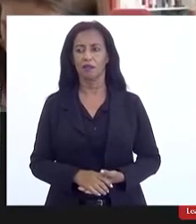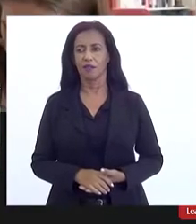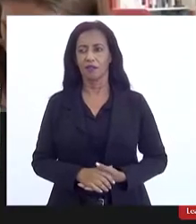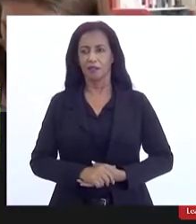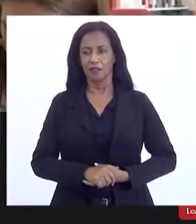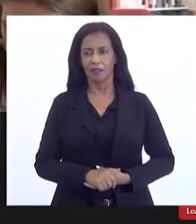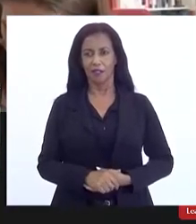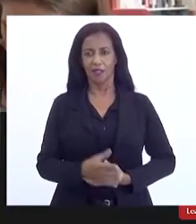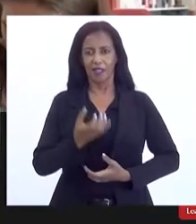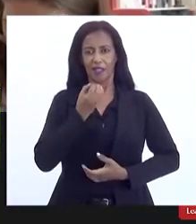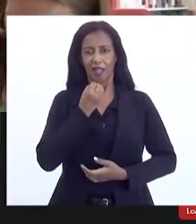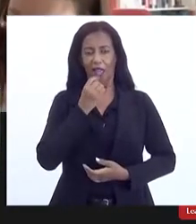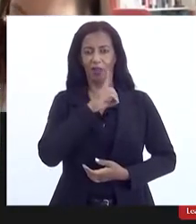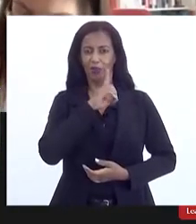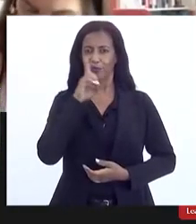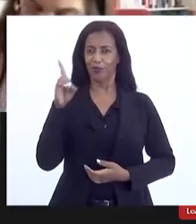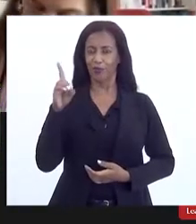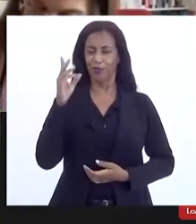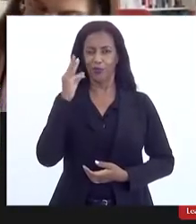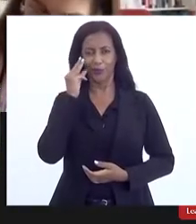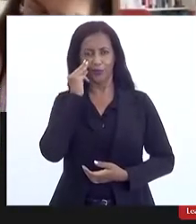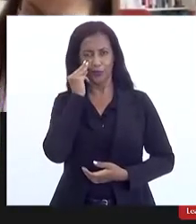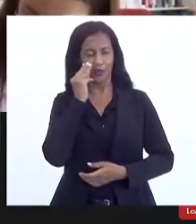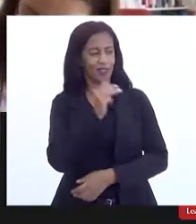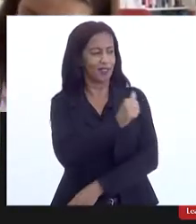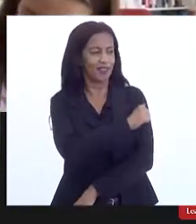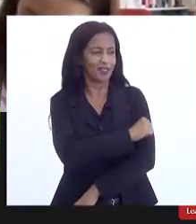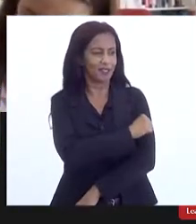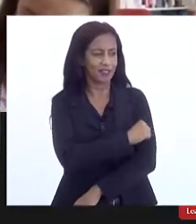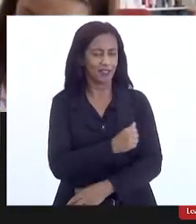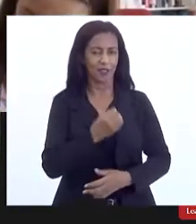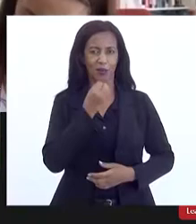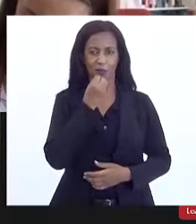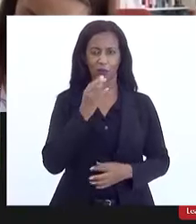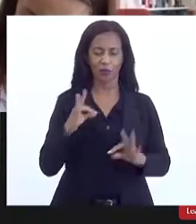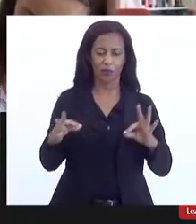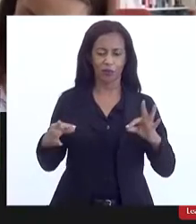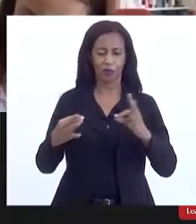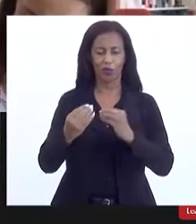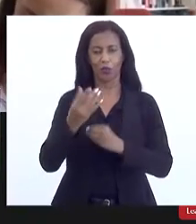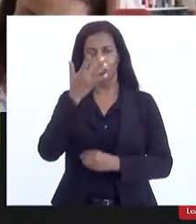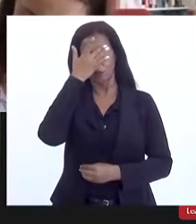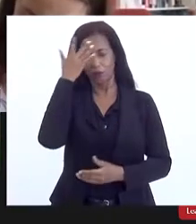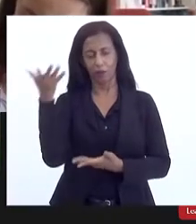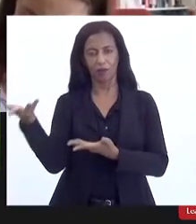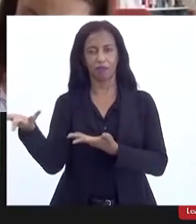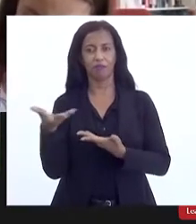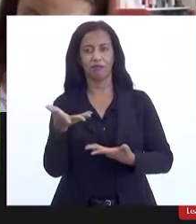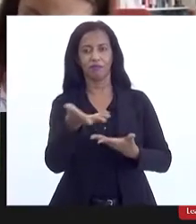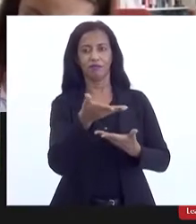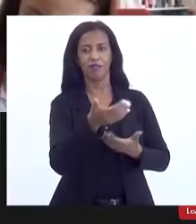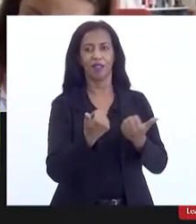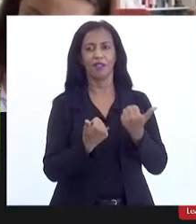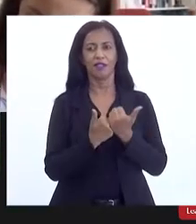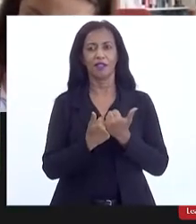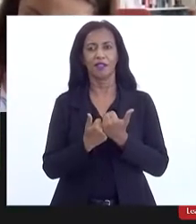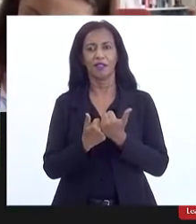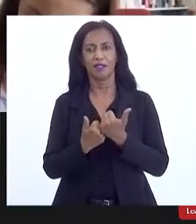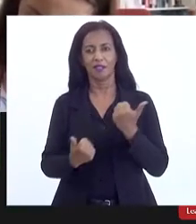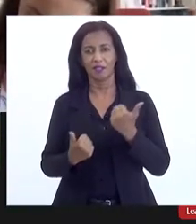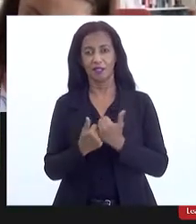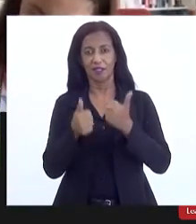Bom dia, Mônica. Bom dia, enfermeira Rejane. Bom dia a todos os nossos convidados, às assessorias,